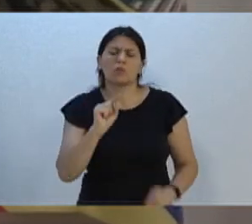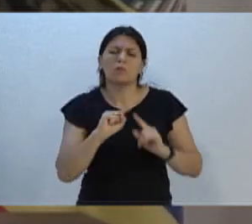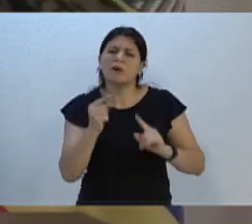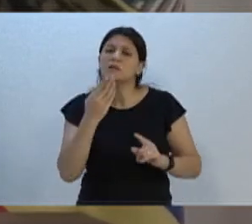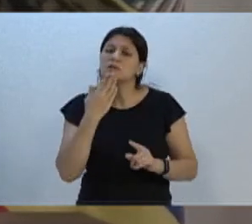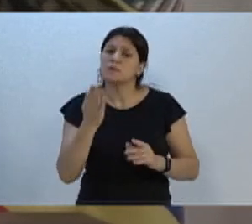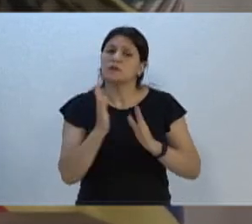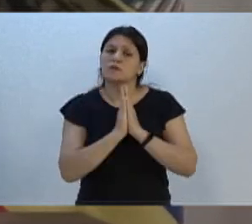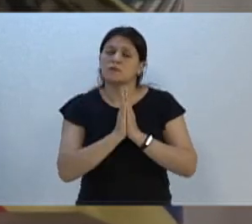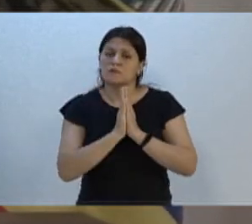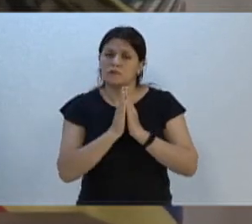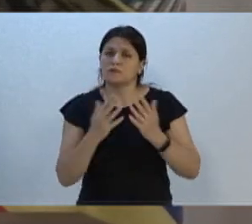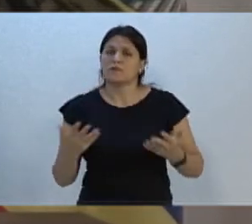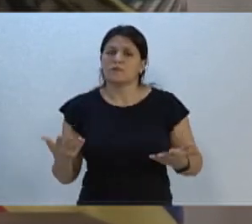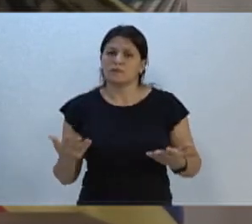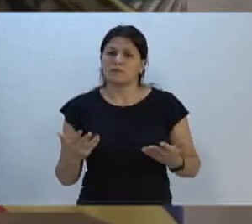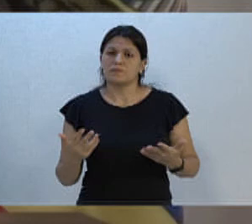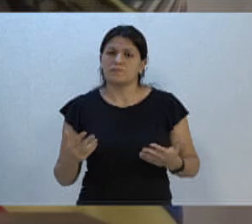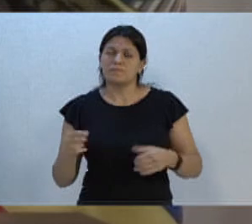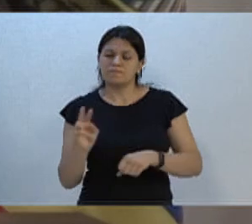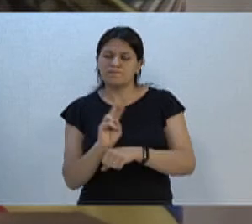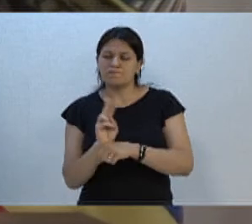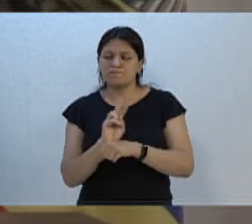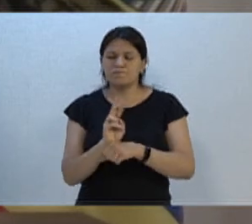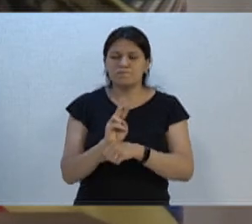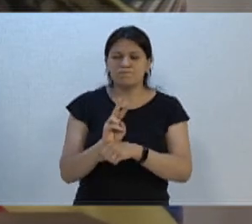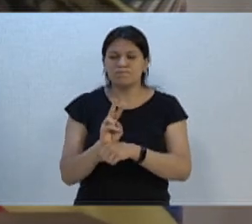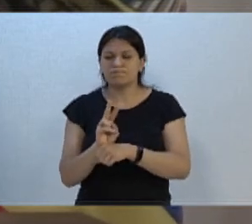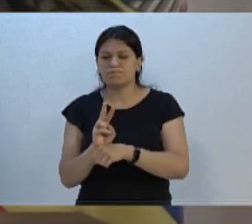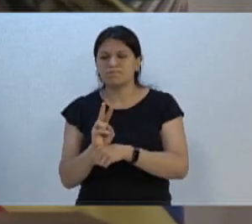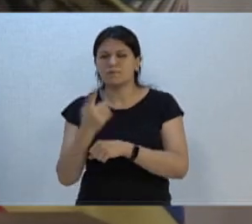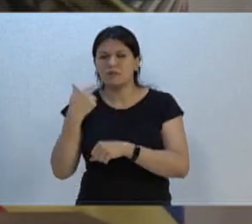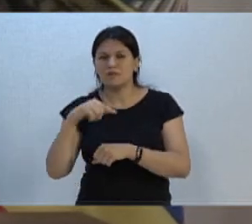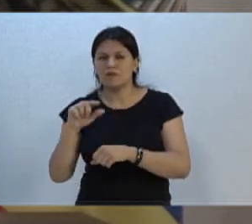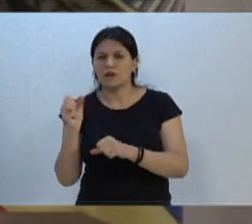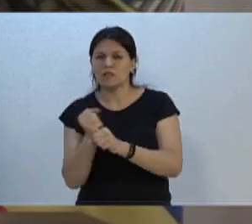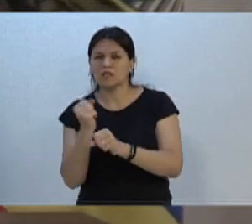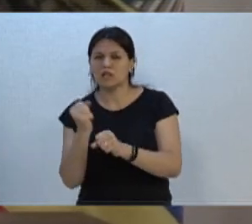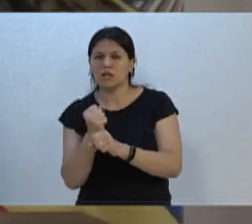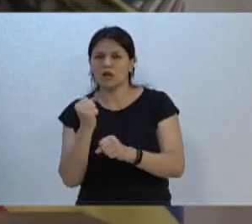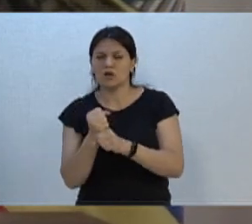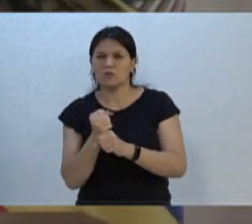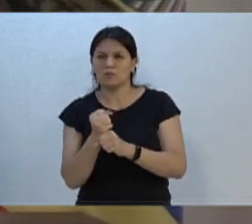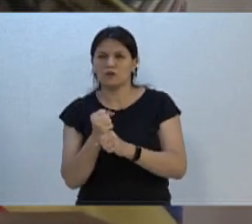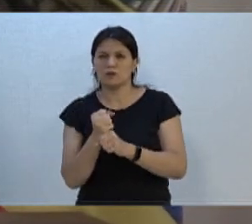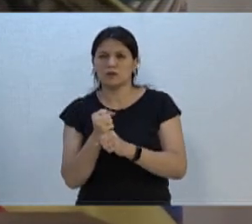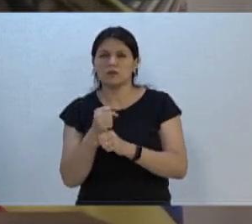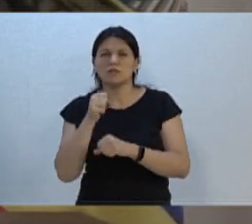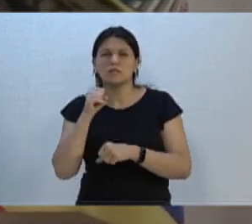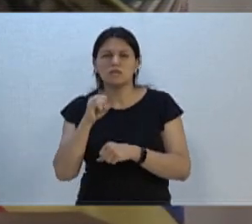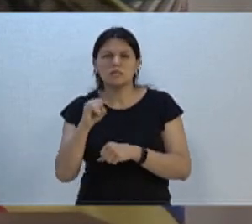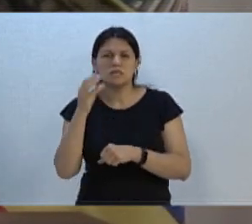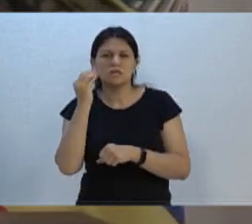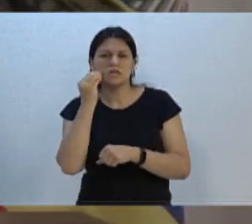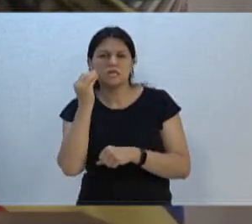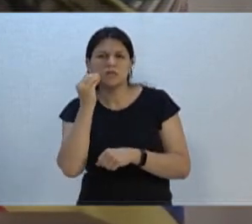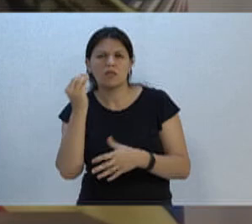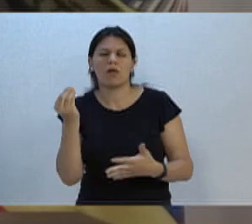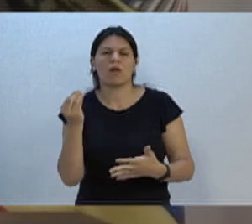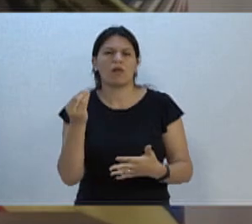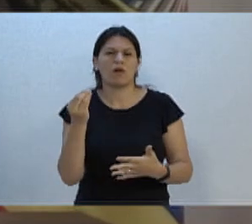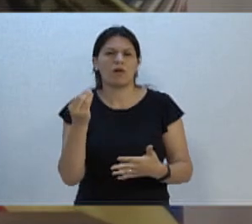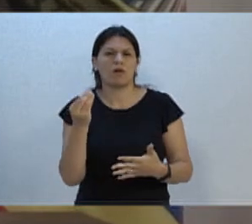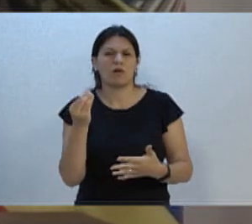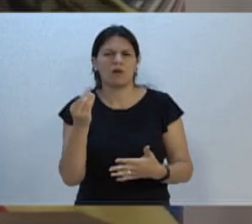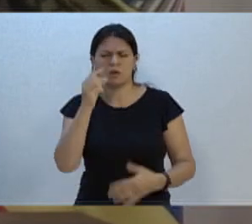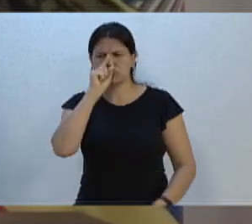encaricidamente, os fiscais que têm ido lá na sobra de cidadão, ele vai me ligar a hora que aparecer por lá. Se estiver lá tentando abusar, abuso de